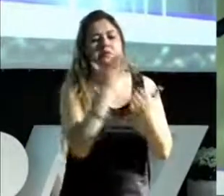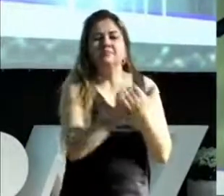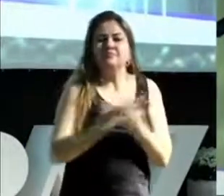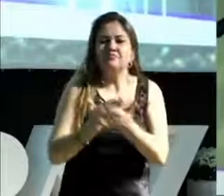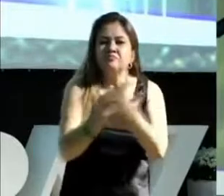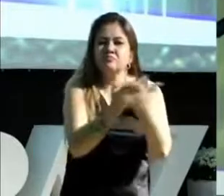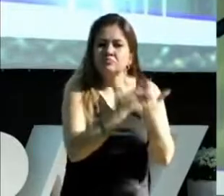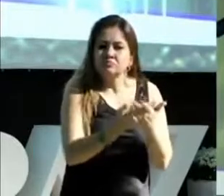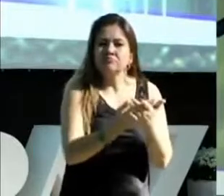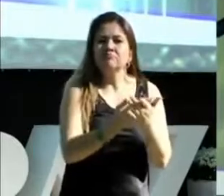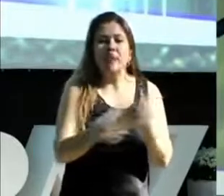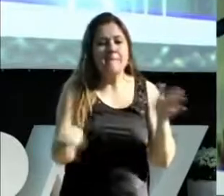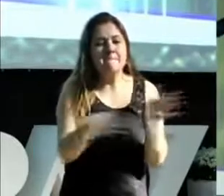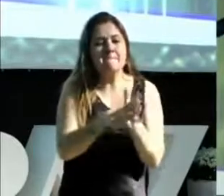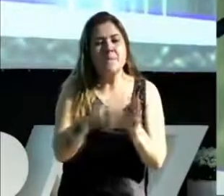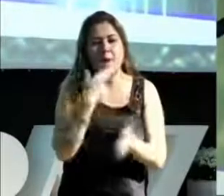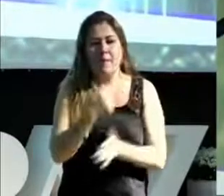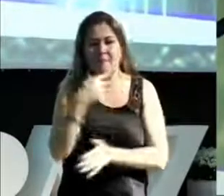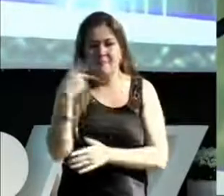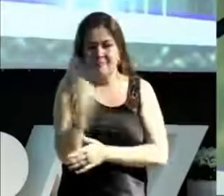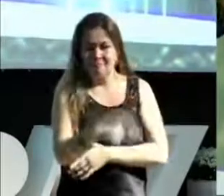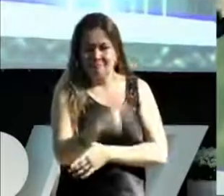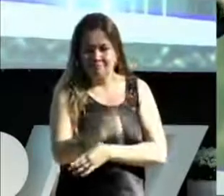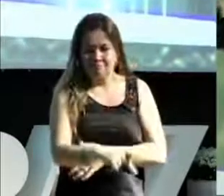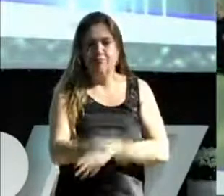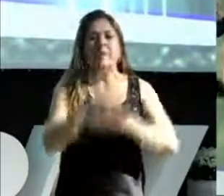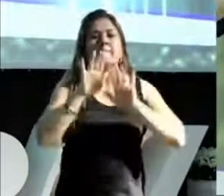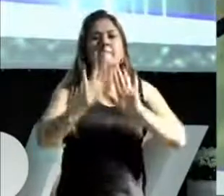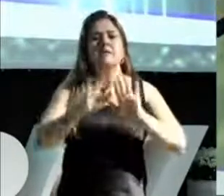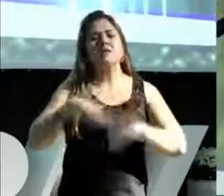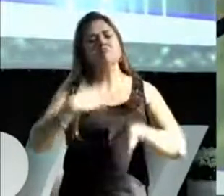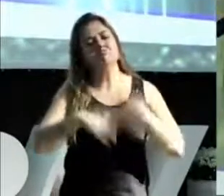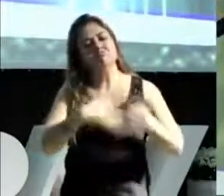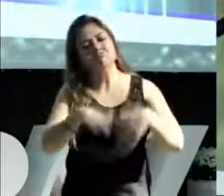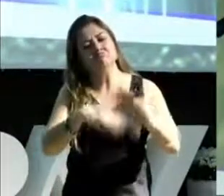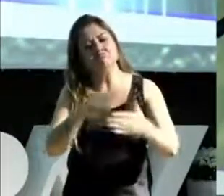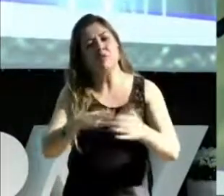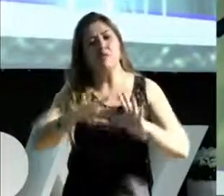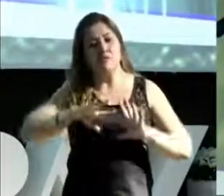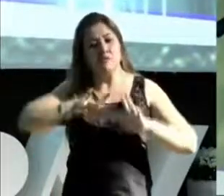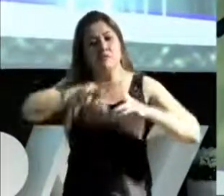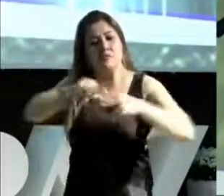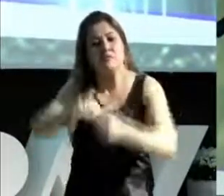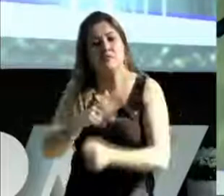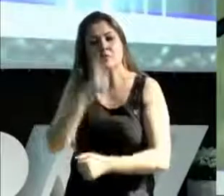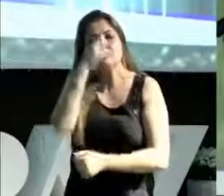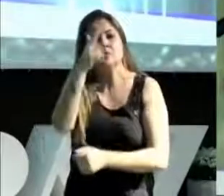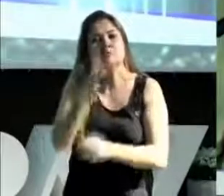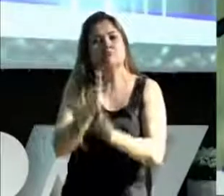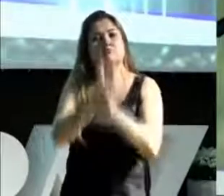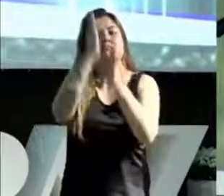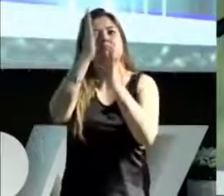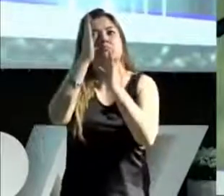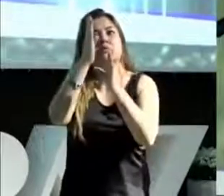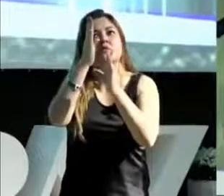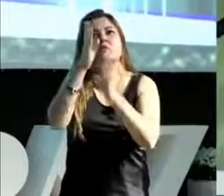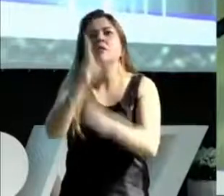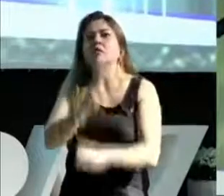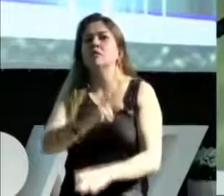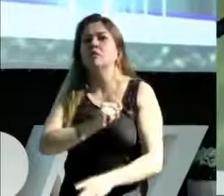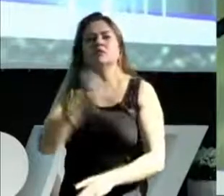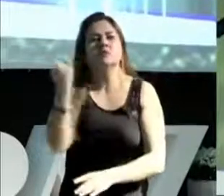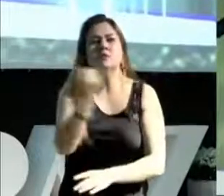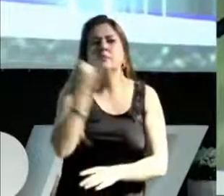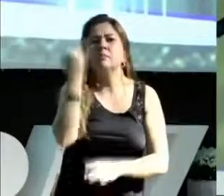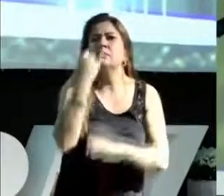árabe. Depois que o mundo volta a descobrir a importância desses filósofos, estava tudo queimado. Então eles